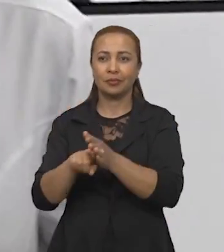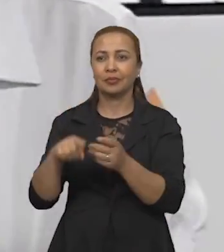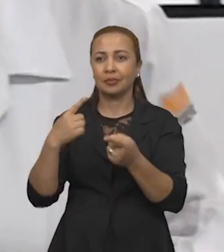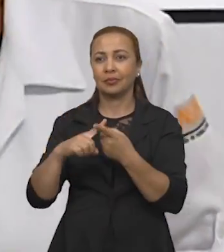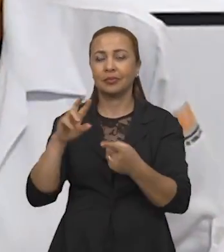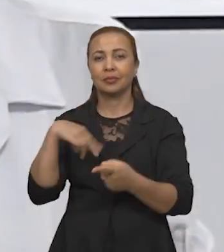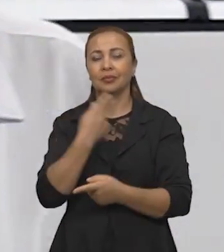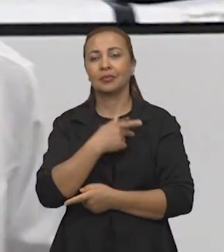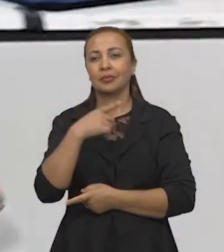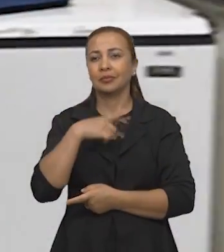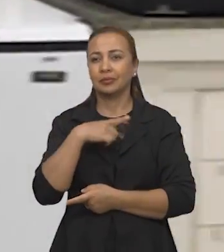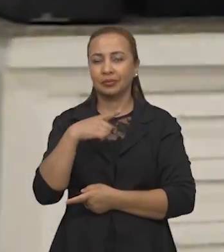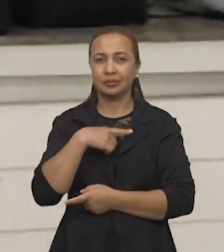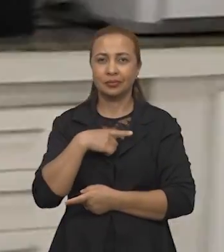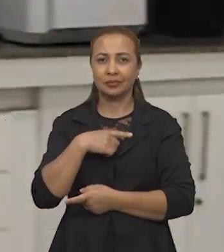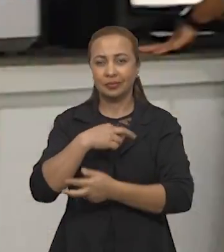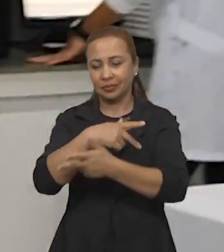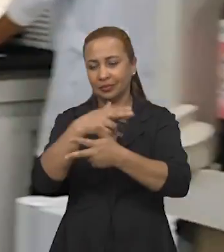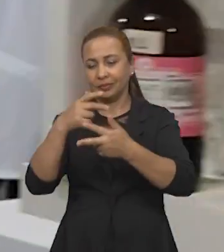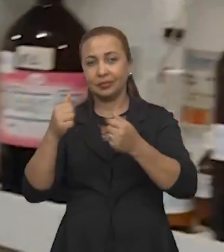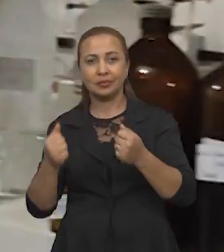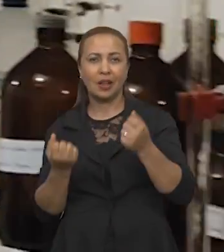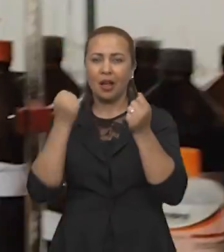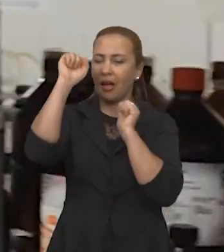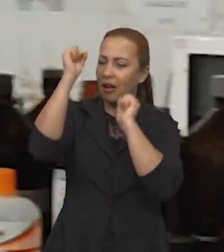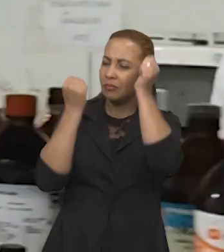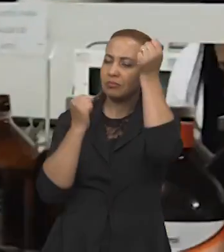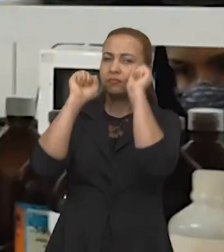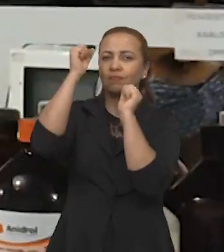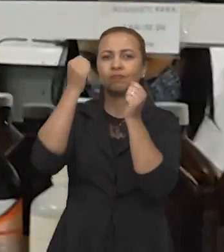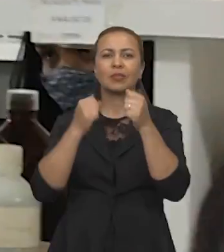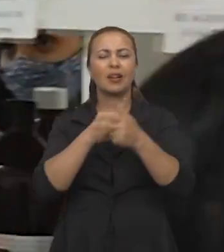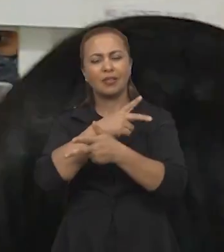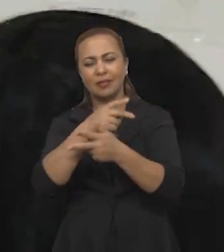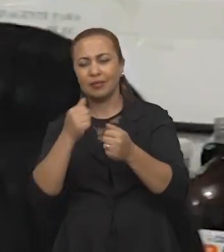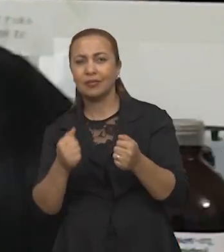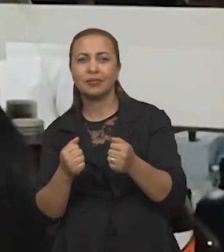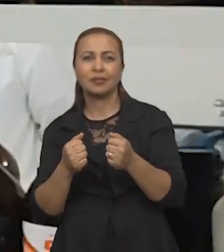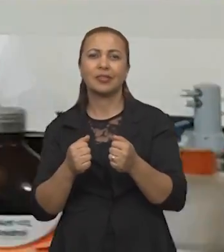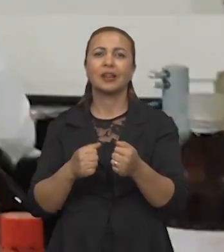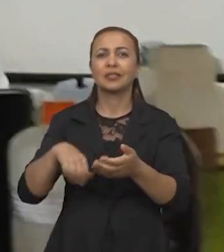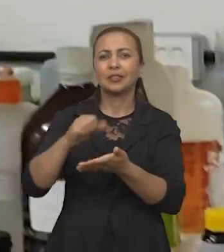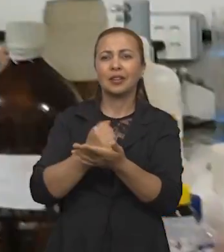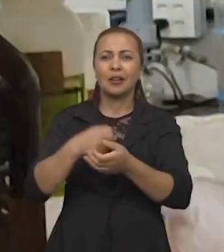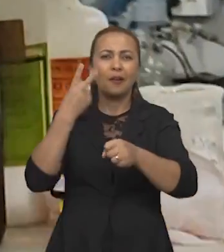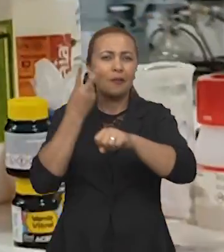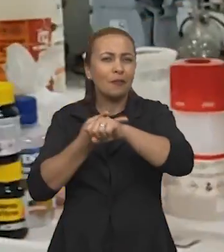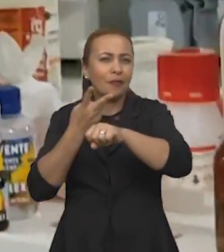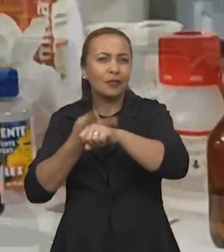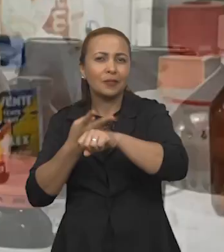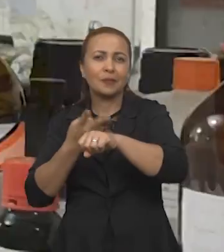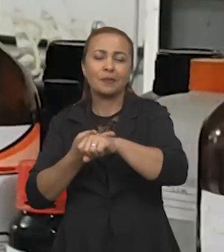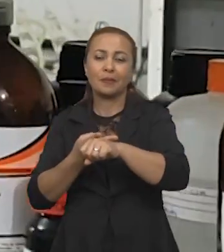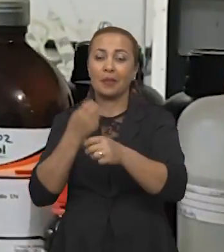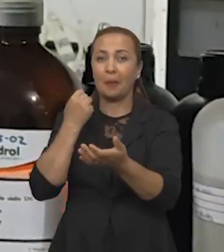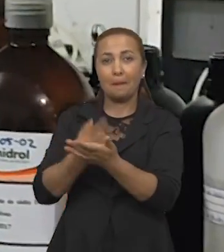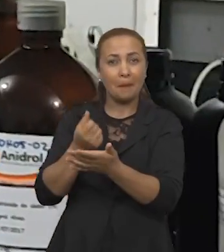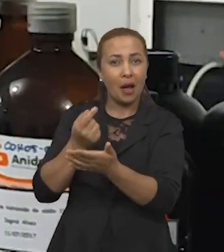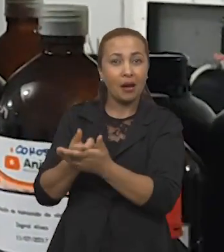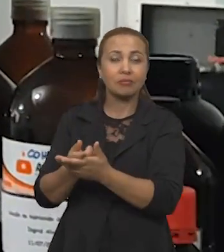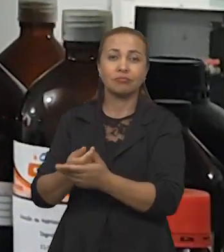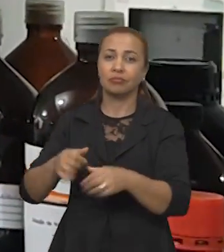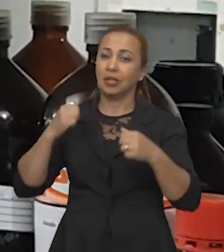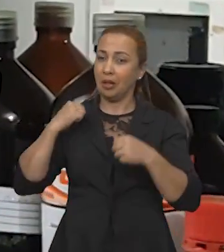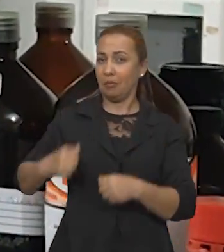veem, a gente tem que contar com vários equipamentos, vários reagentes, muitas vidrarias, o pagamento